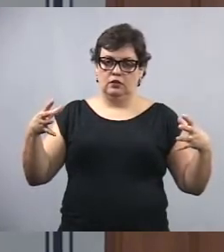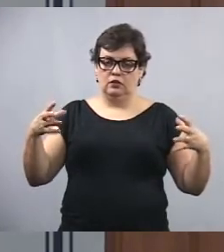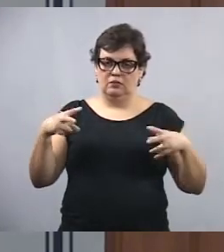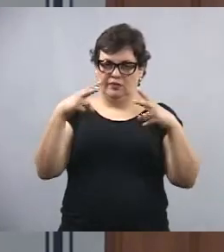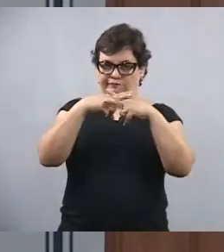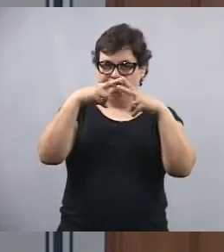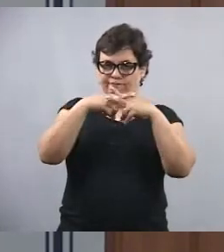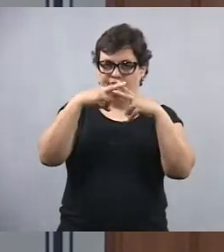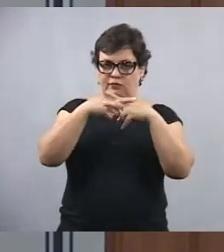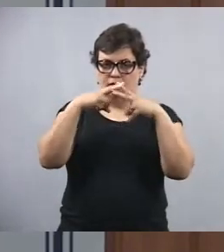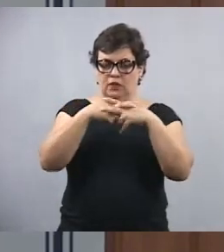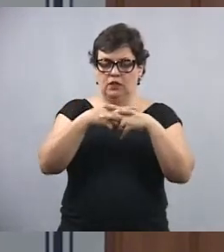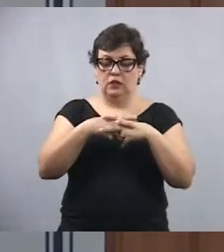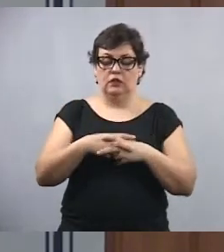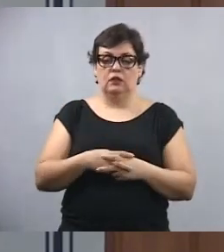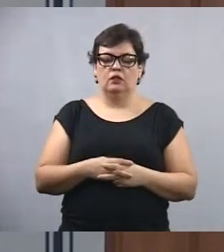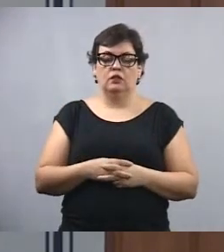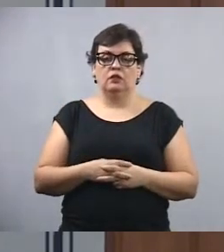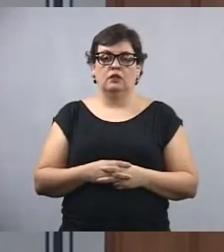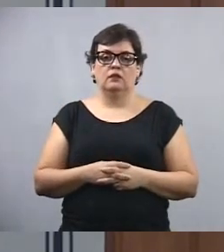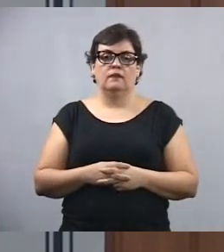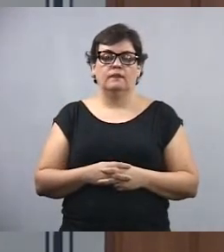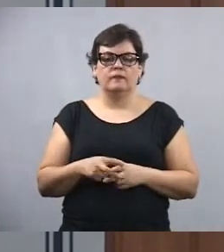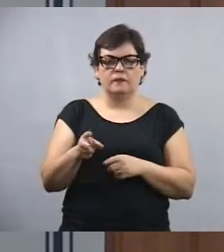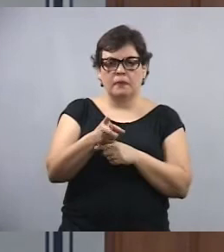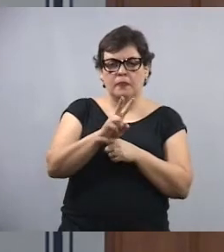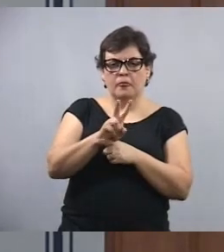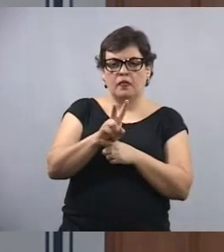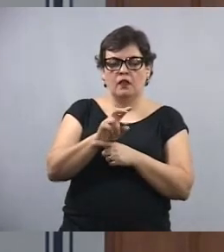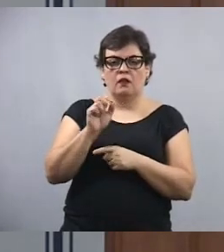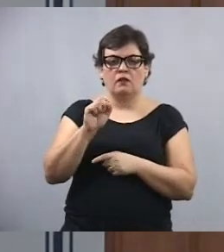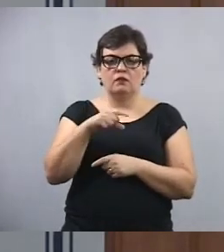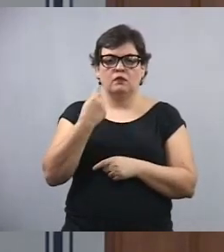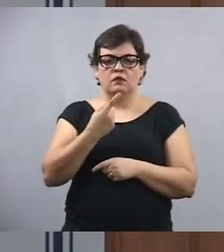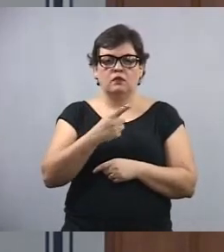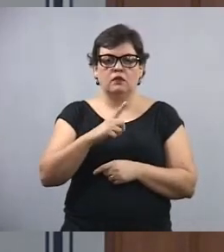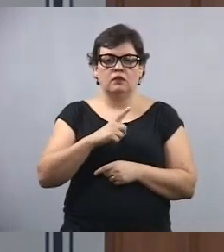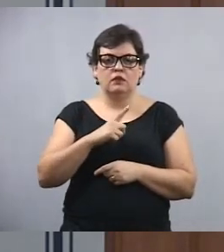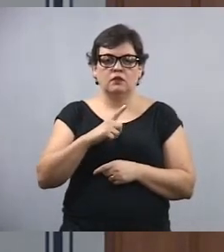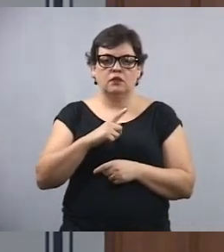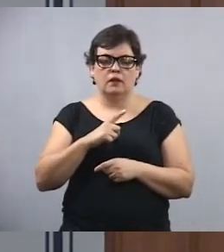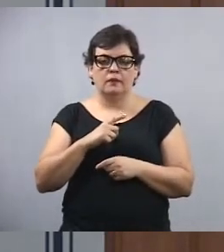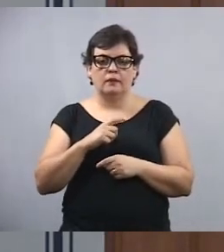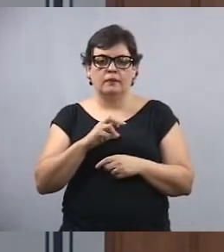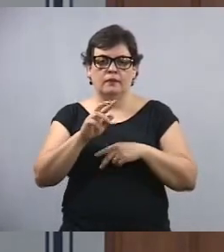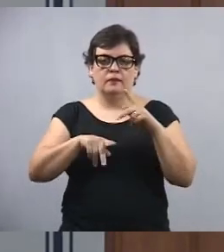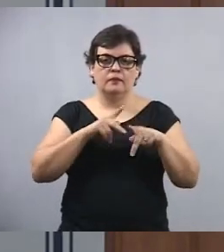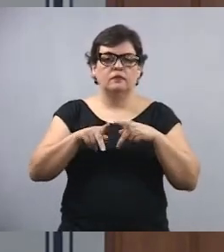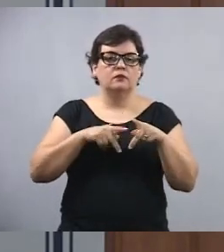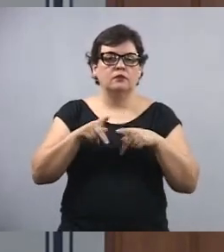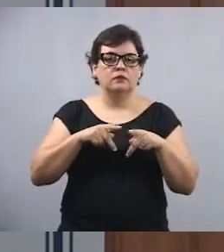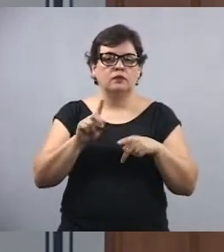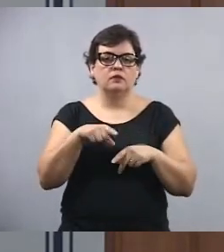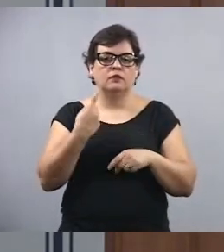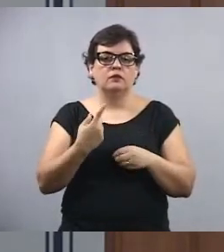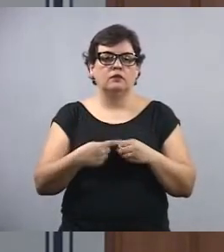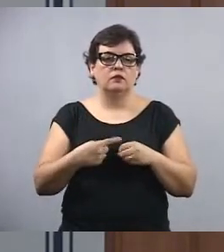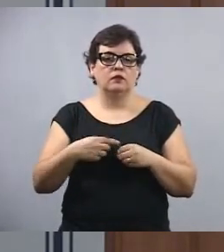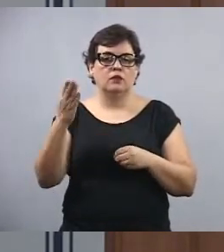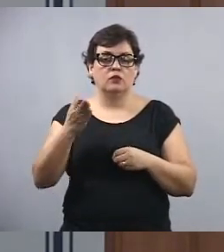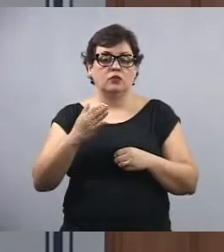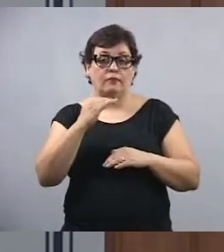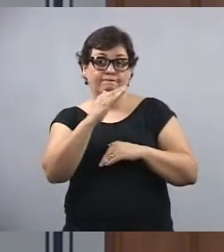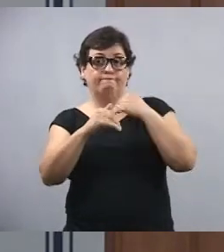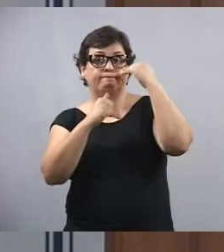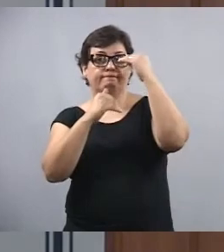nos controles que nós temos aí de populacional da nossa cidade, já passou